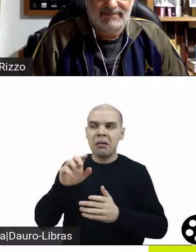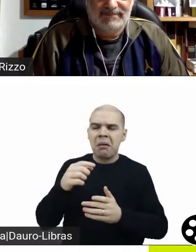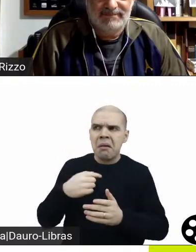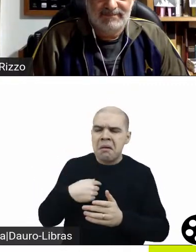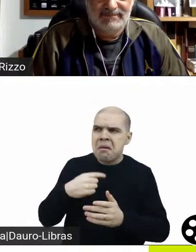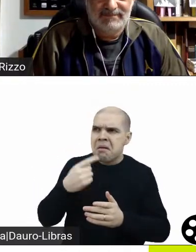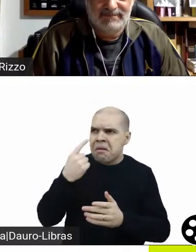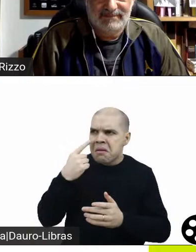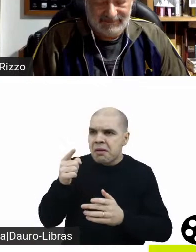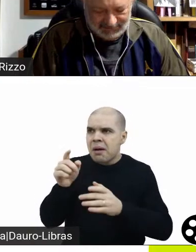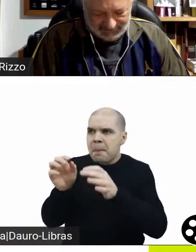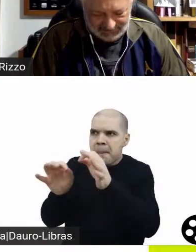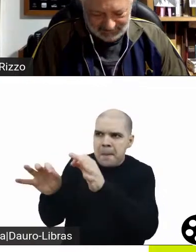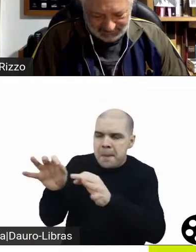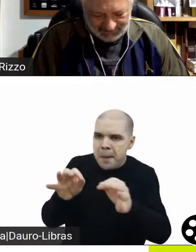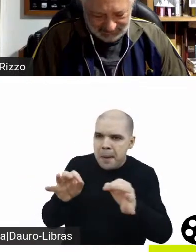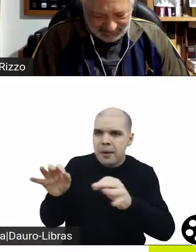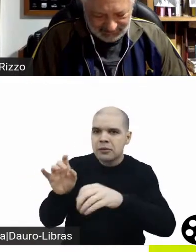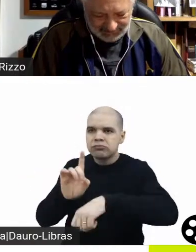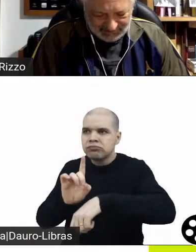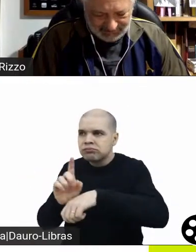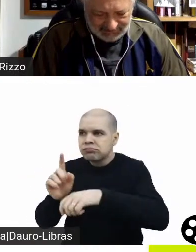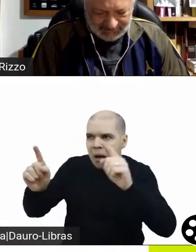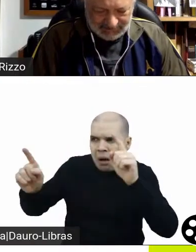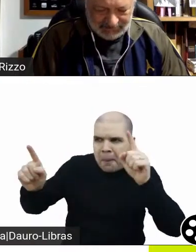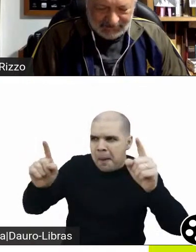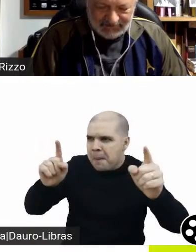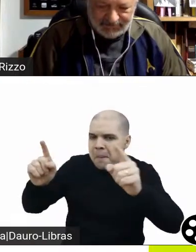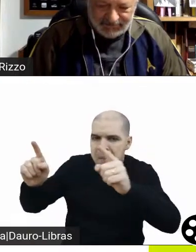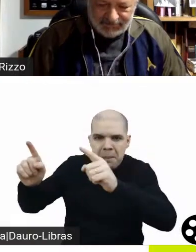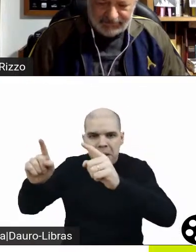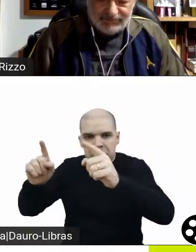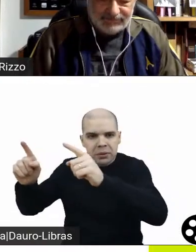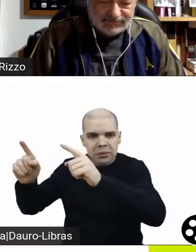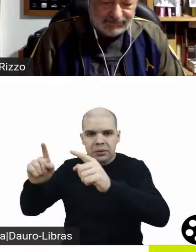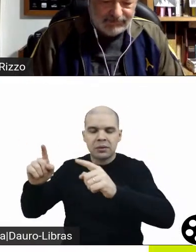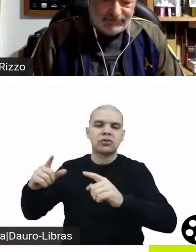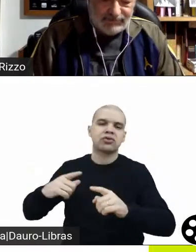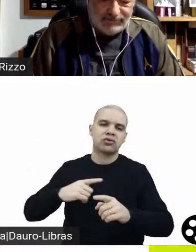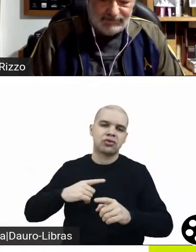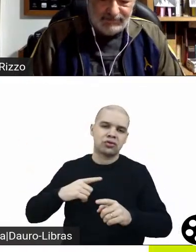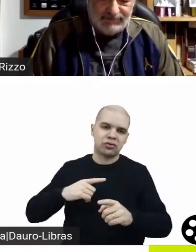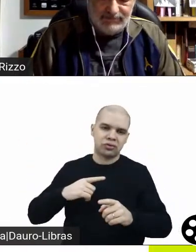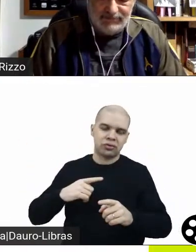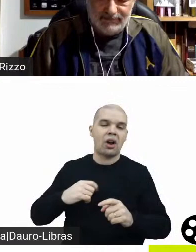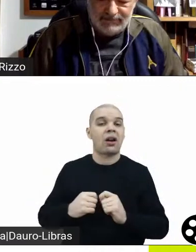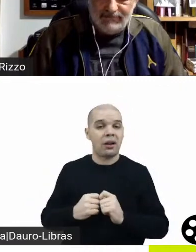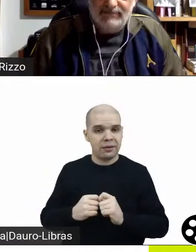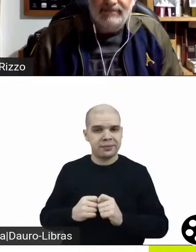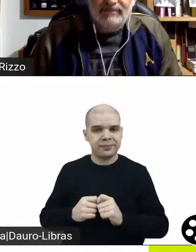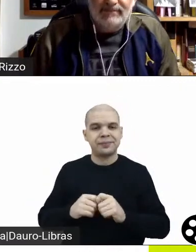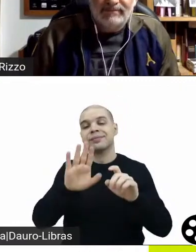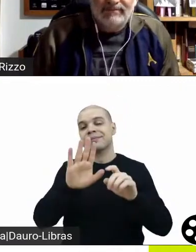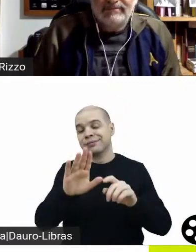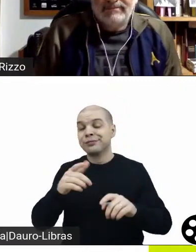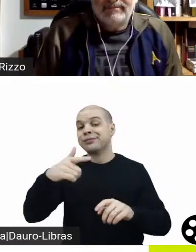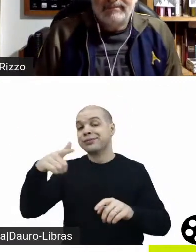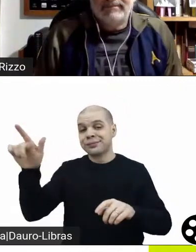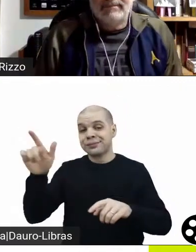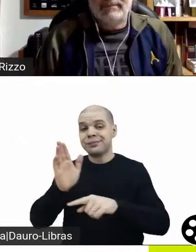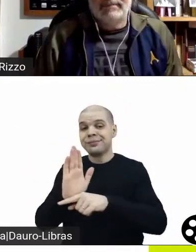sabe trabalhar aquilo muito bem. Talvez a sina dele tenha sido o Peter Pan que era um filme de um orçamento